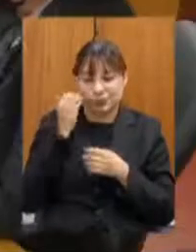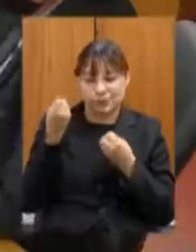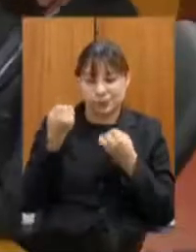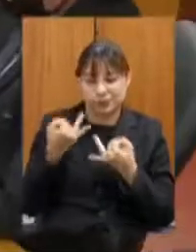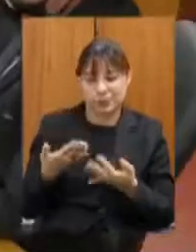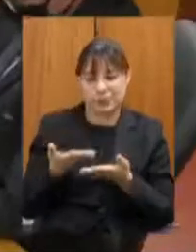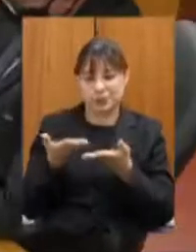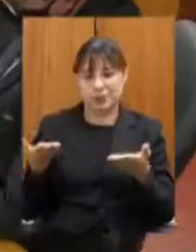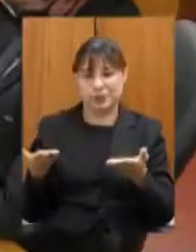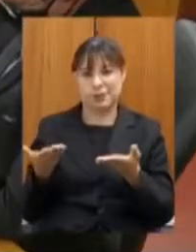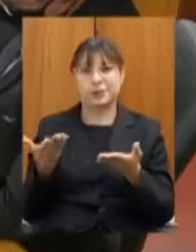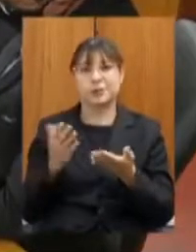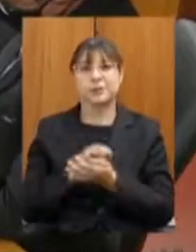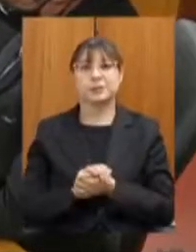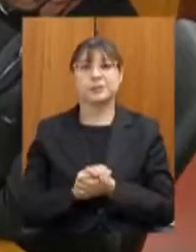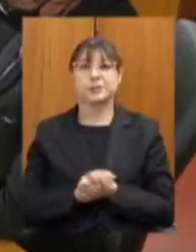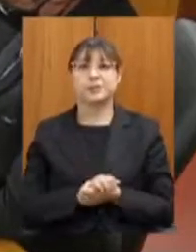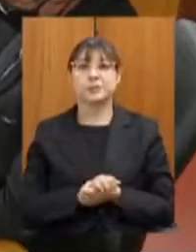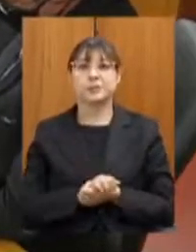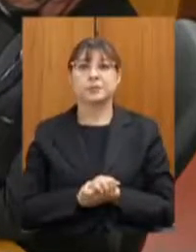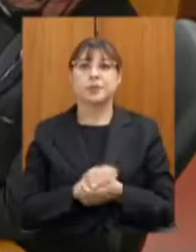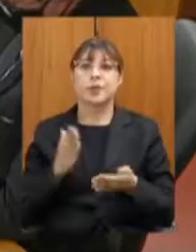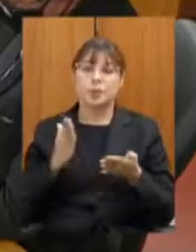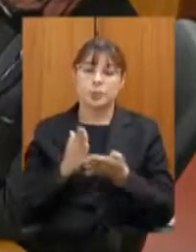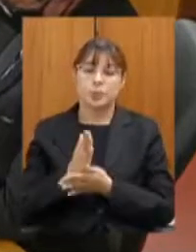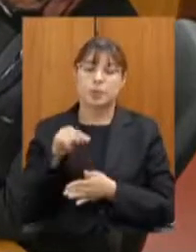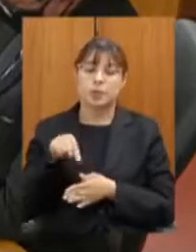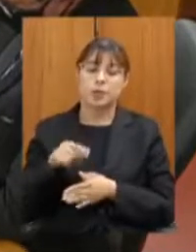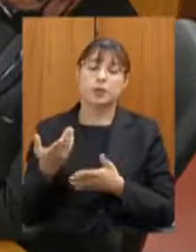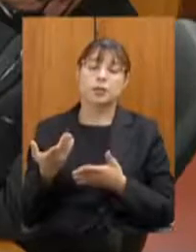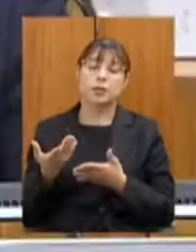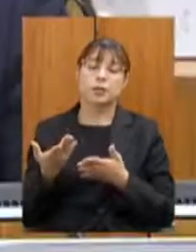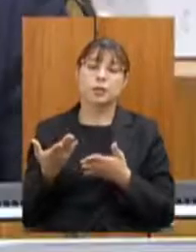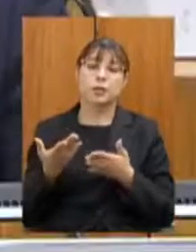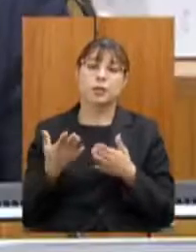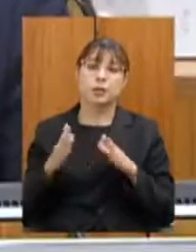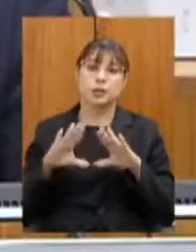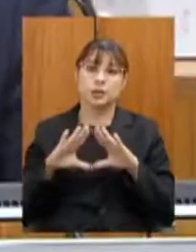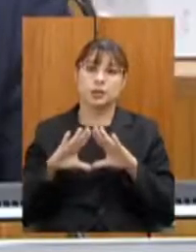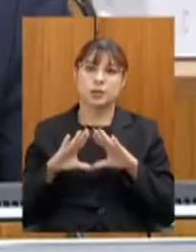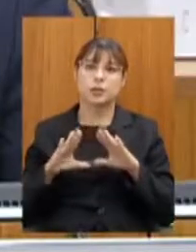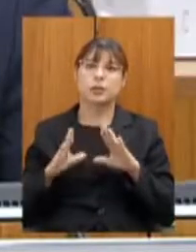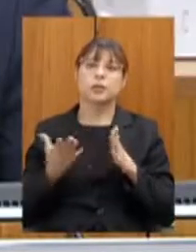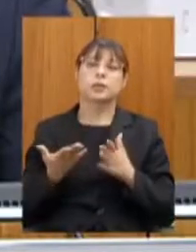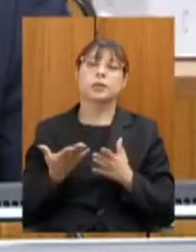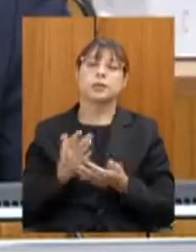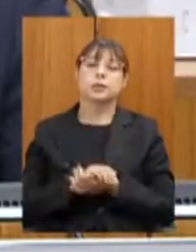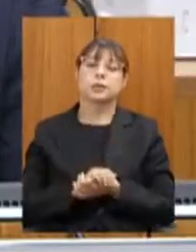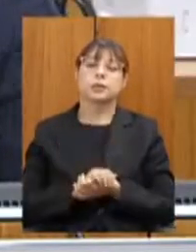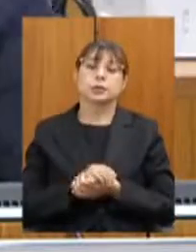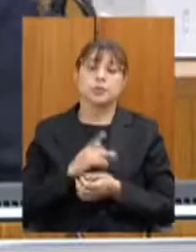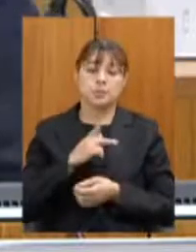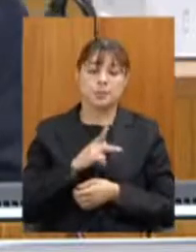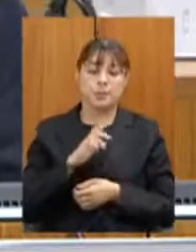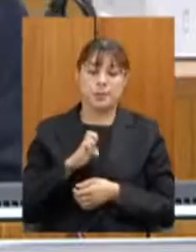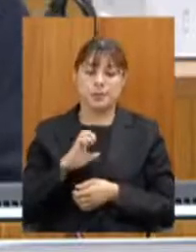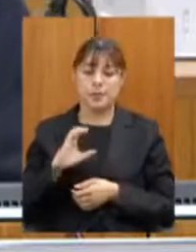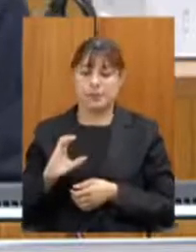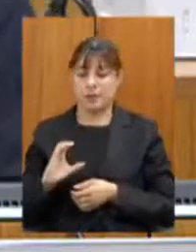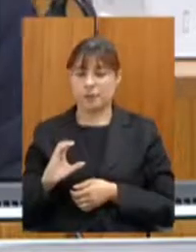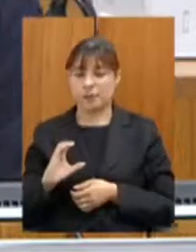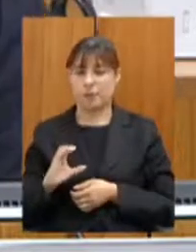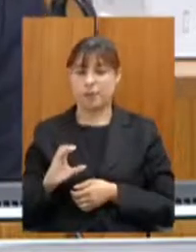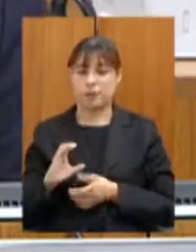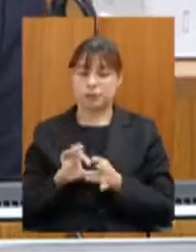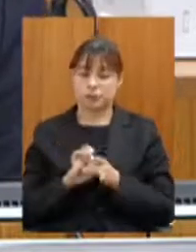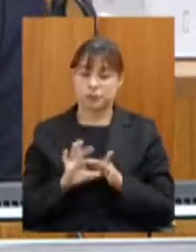nossos ouvintes, foi aprovada por essa casa essa semana, em primeiro turno, uma PEC que permite